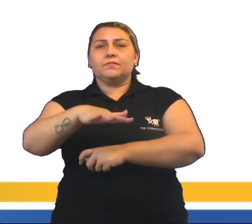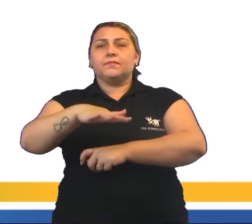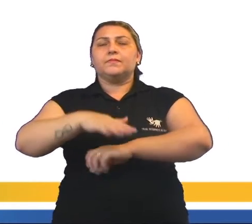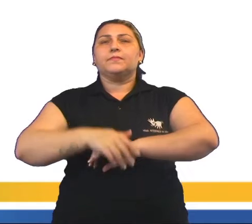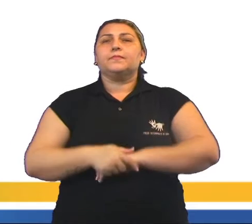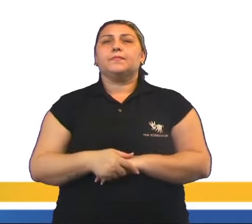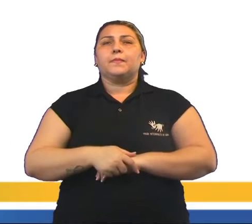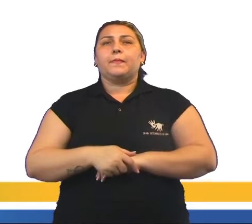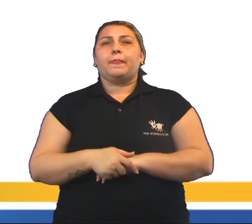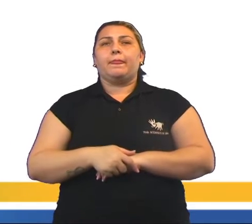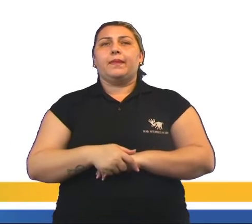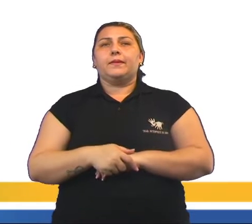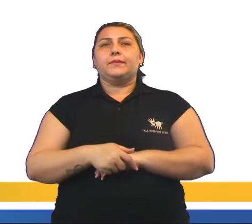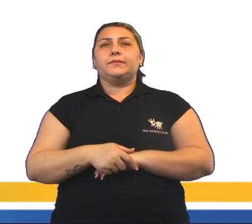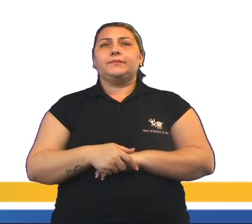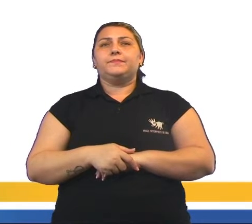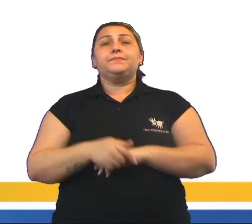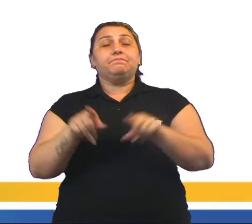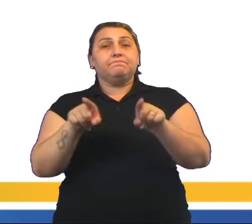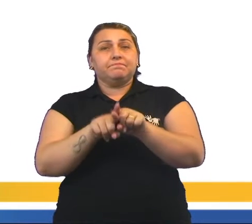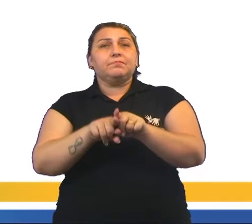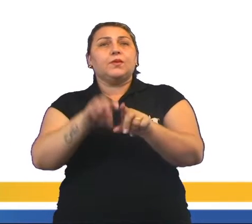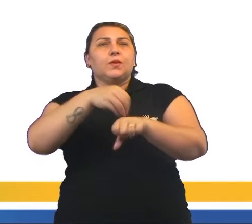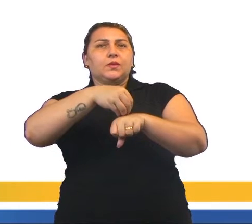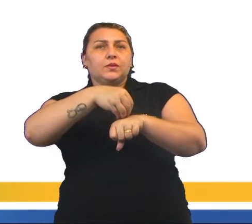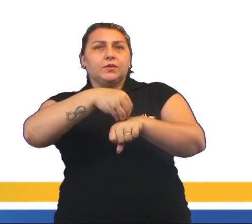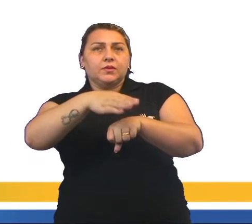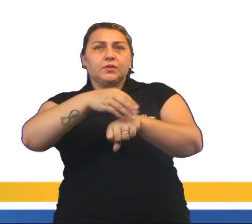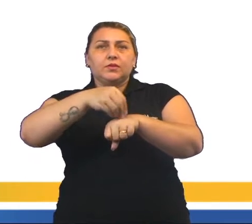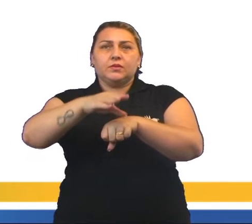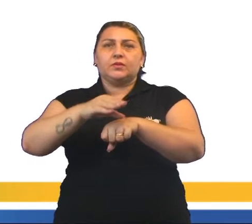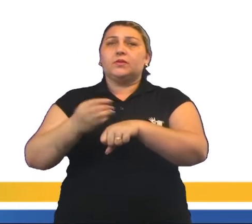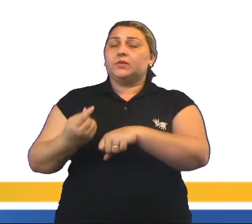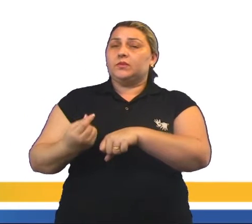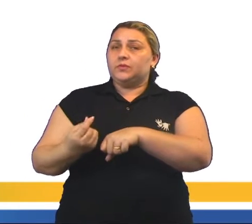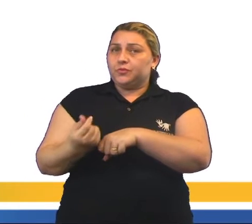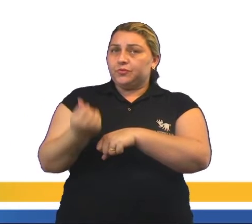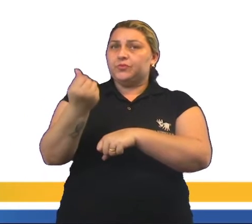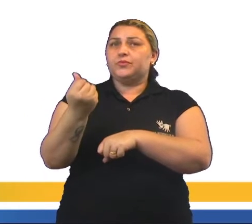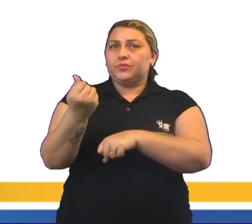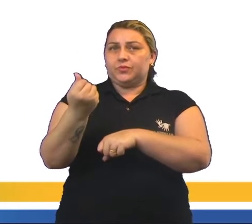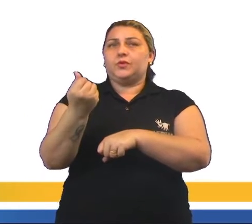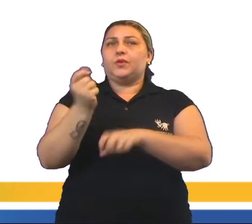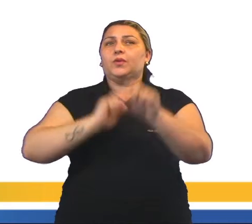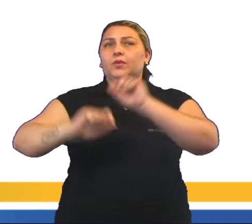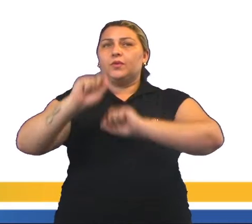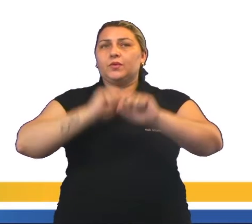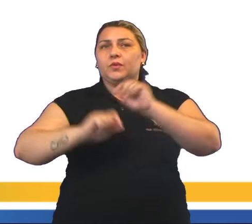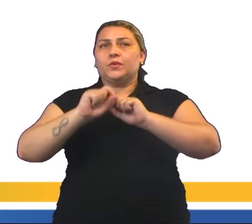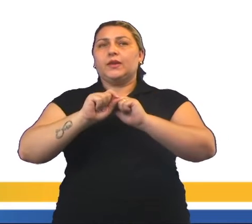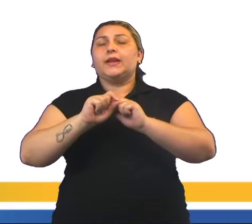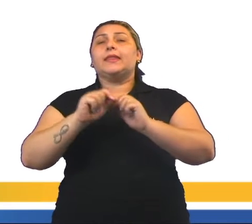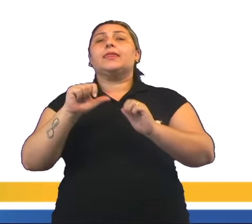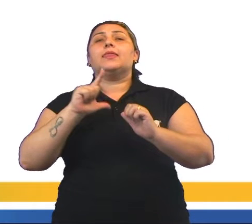outros. Materializa-se no espaço social, podendo ser. E a partir daí nós podemos